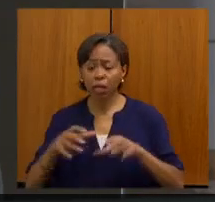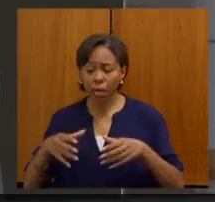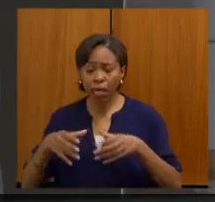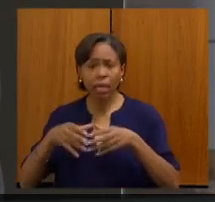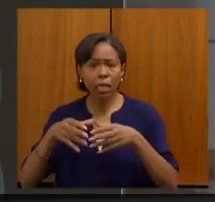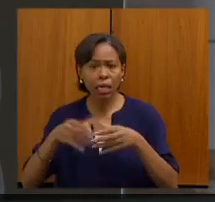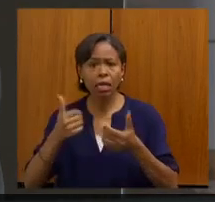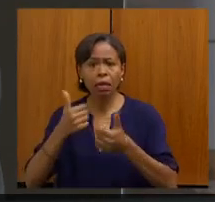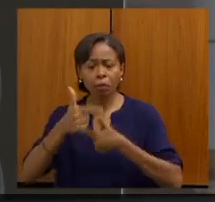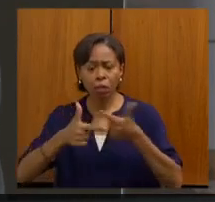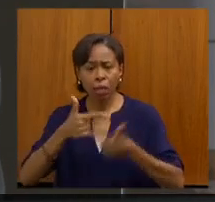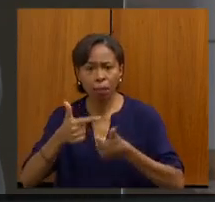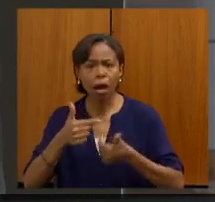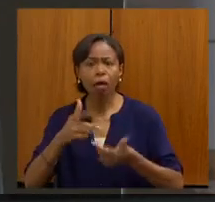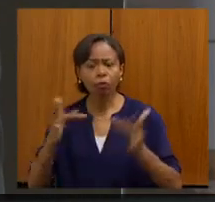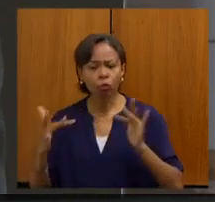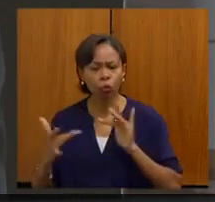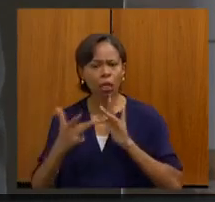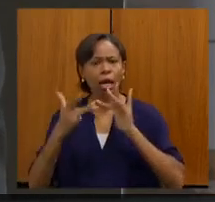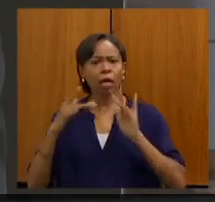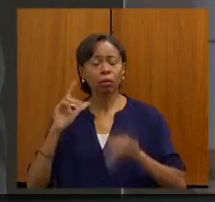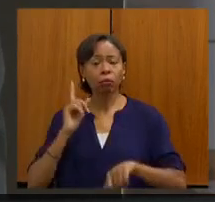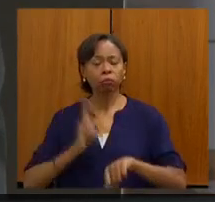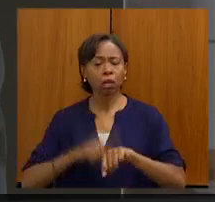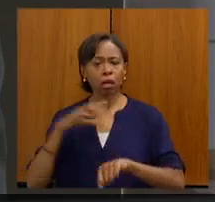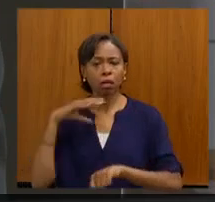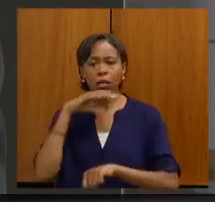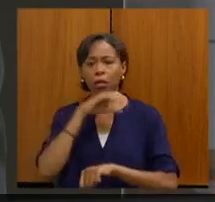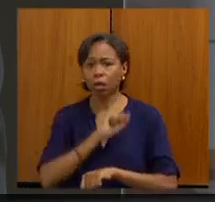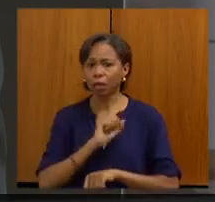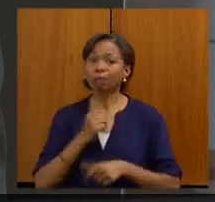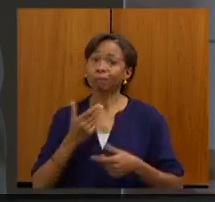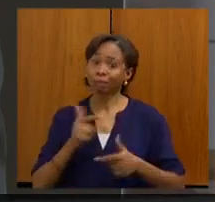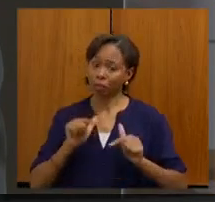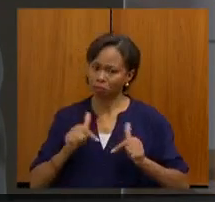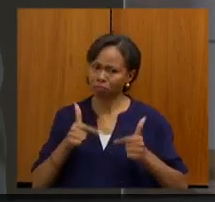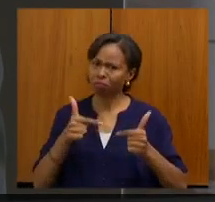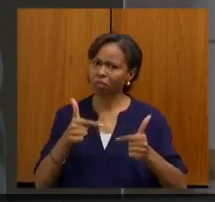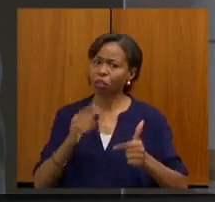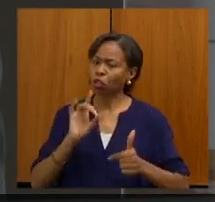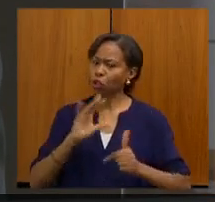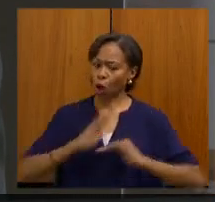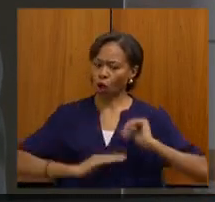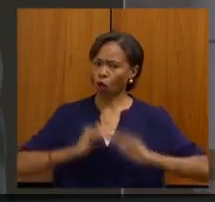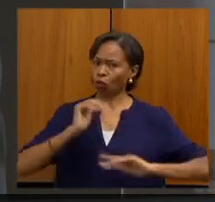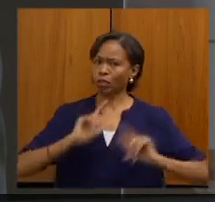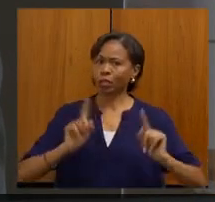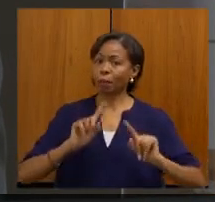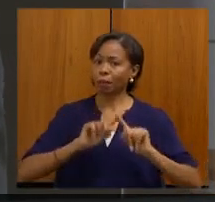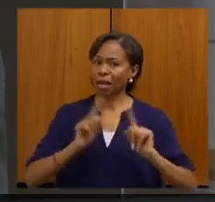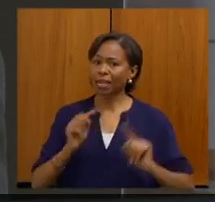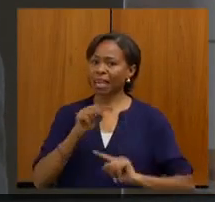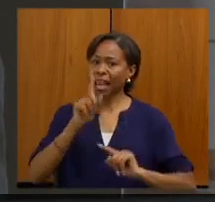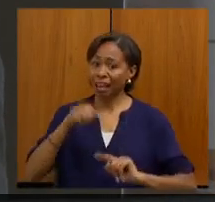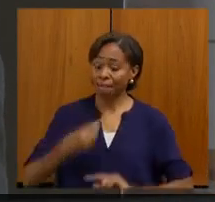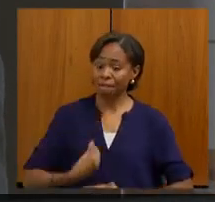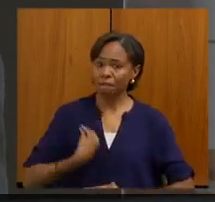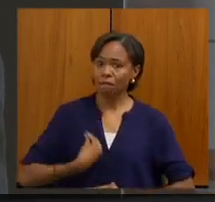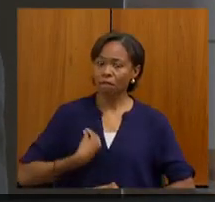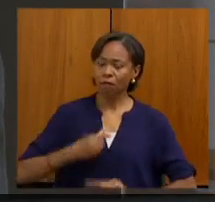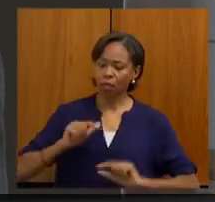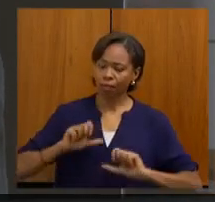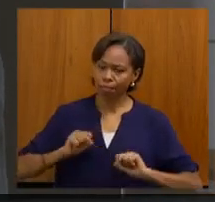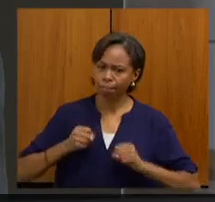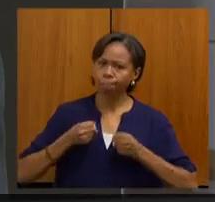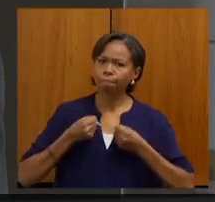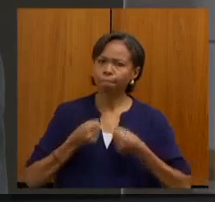seja, é uma dedicação muito mais do que o conhecimento técnico, secretário Fábio, mas uma dedicação de vida, efetivamente, isso que o está